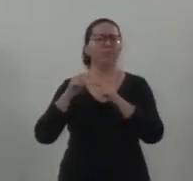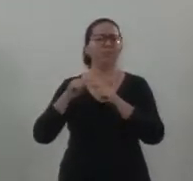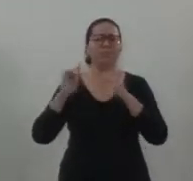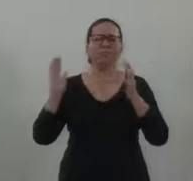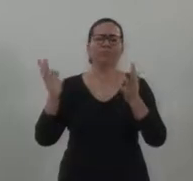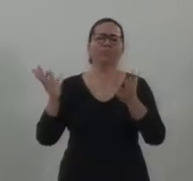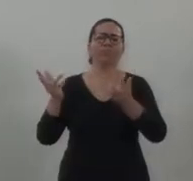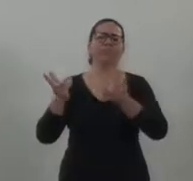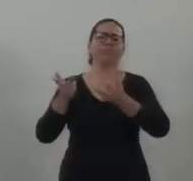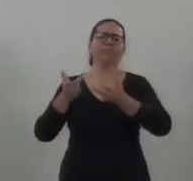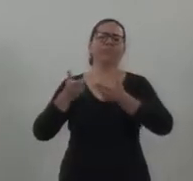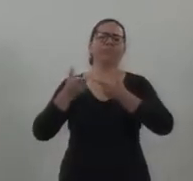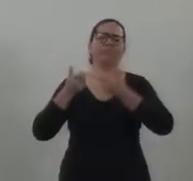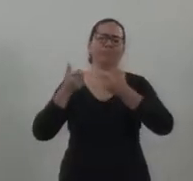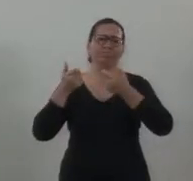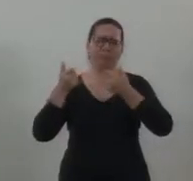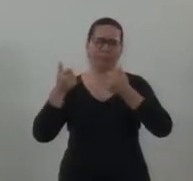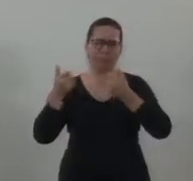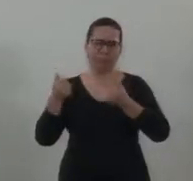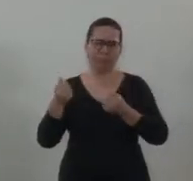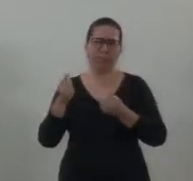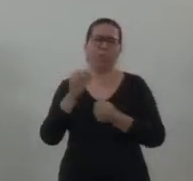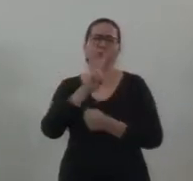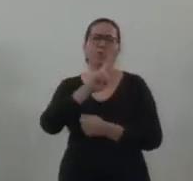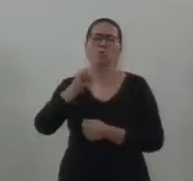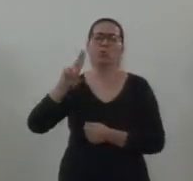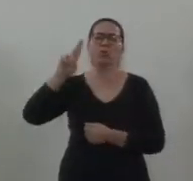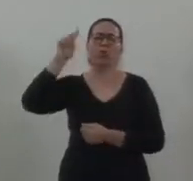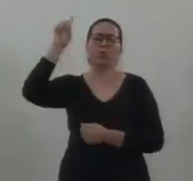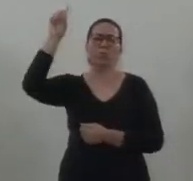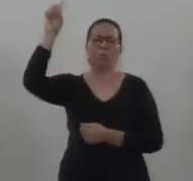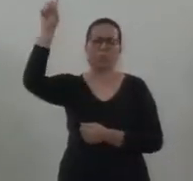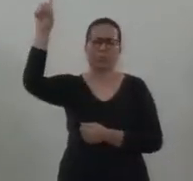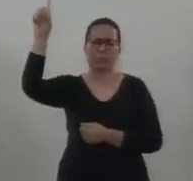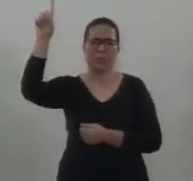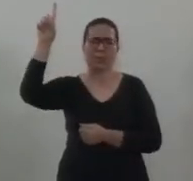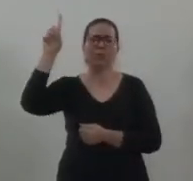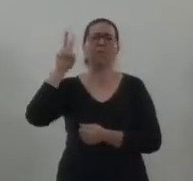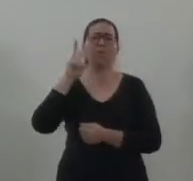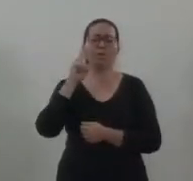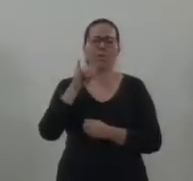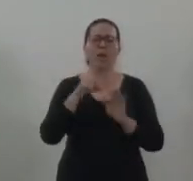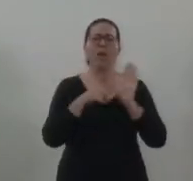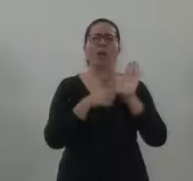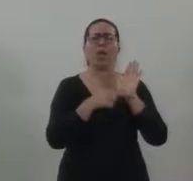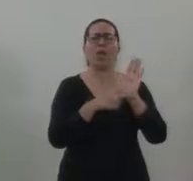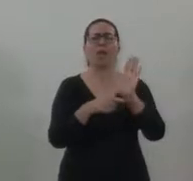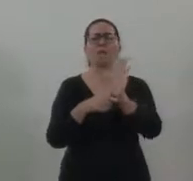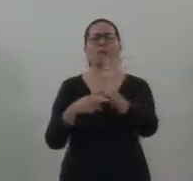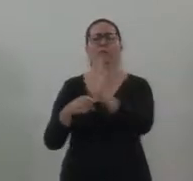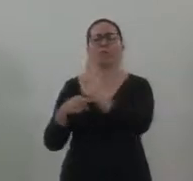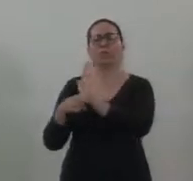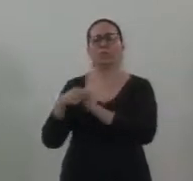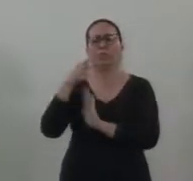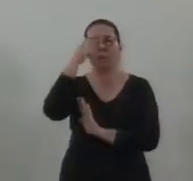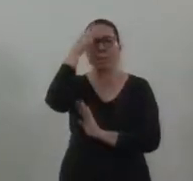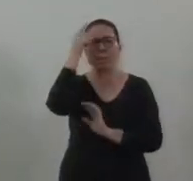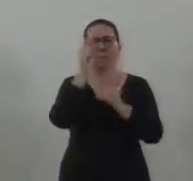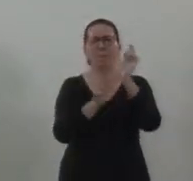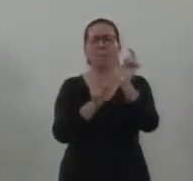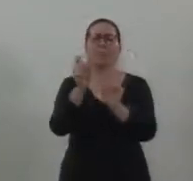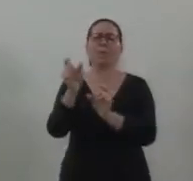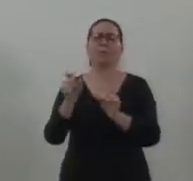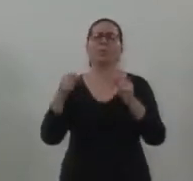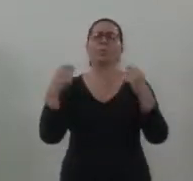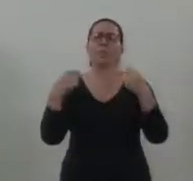engrandecer, sobremaneira, o nome de Deus, e irá ajudar muitos fiéis que